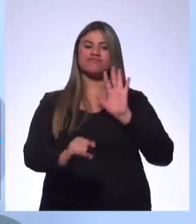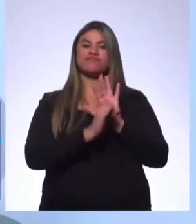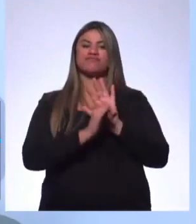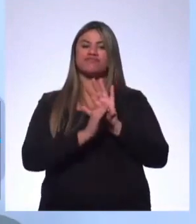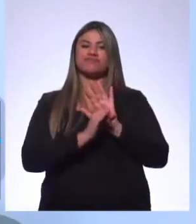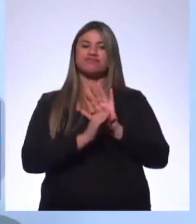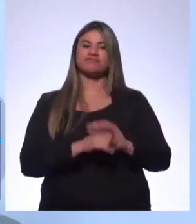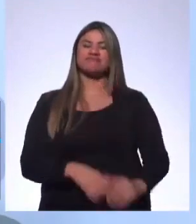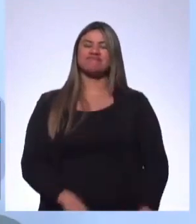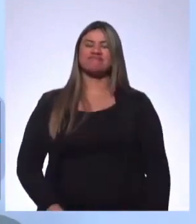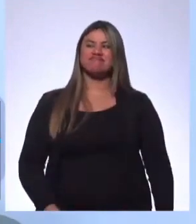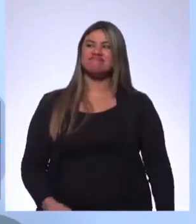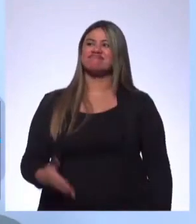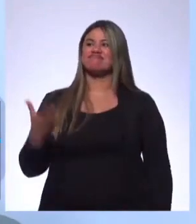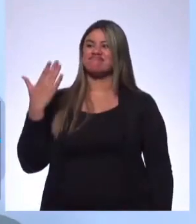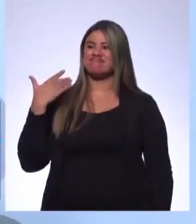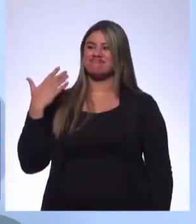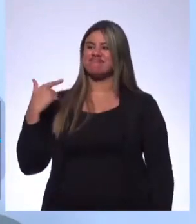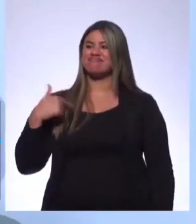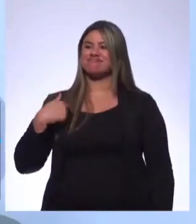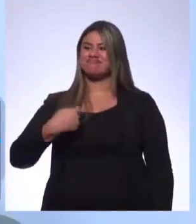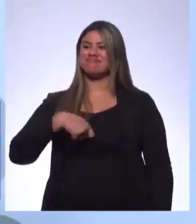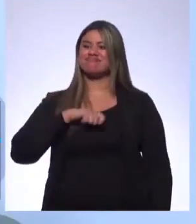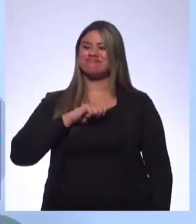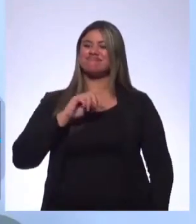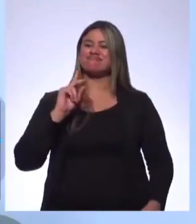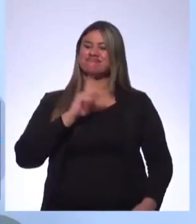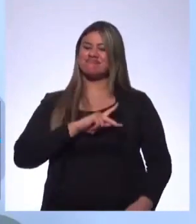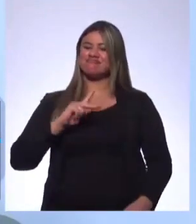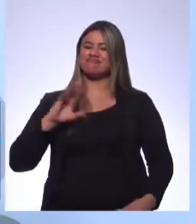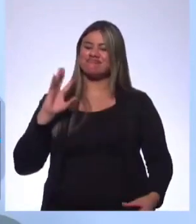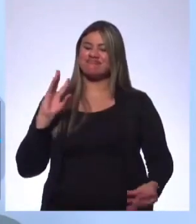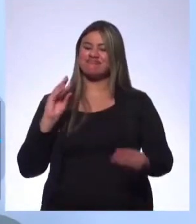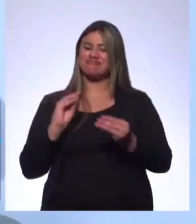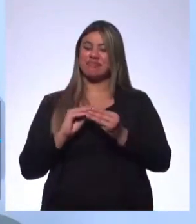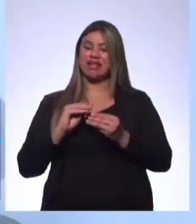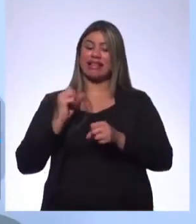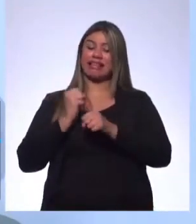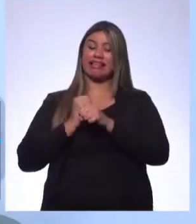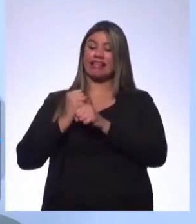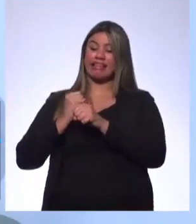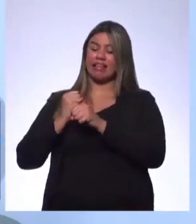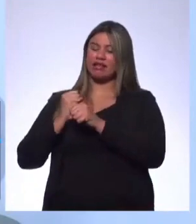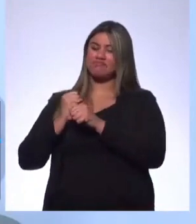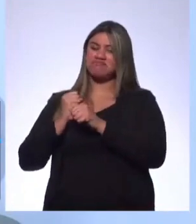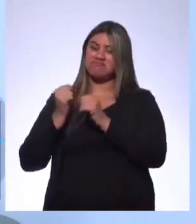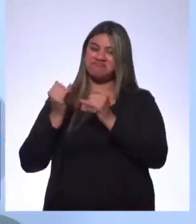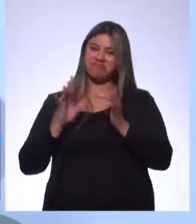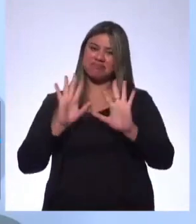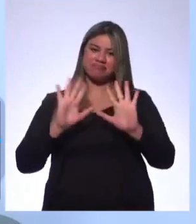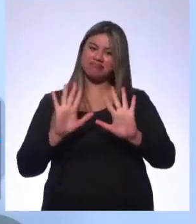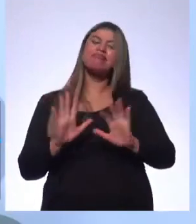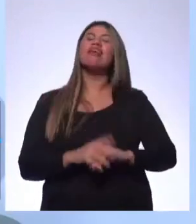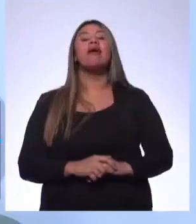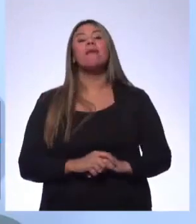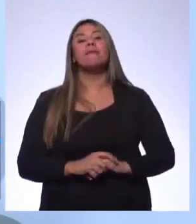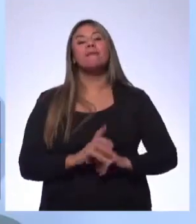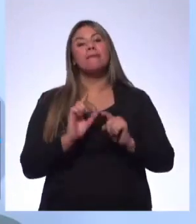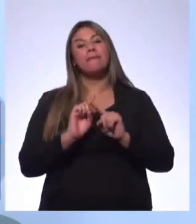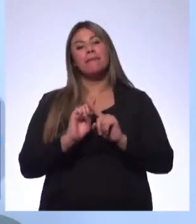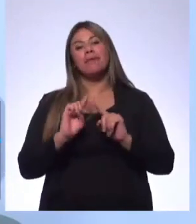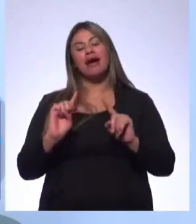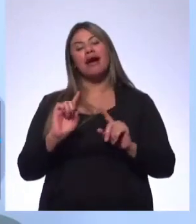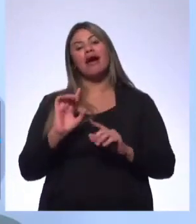lembrando aqui da primeira vez que eu passei resenha como professora. Não vou falar quantos anos atrás, porque não convém falar, mas os alunos